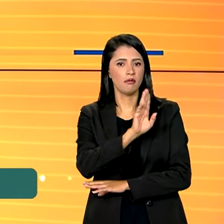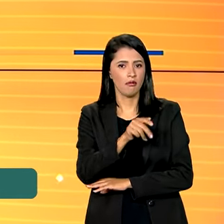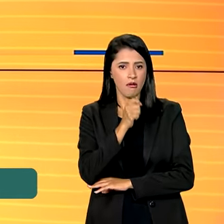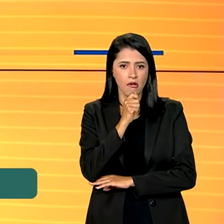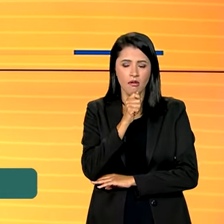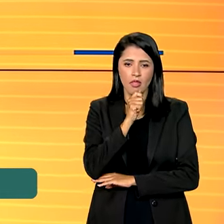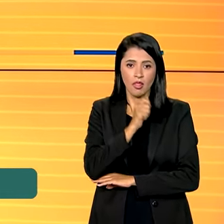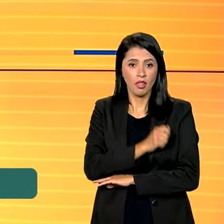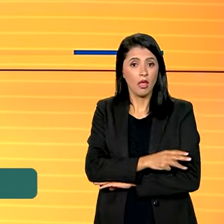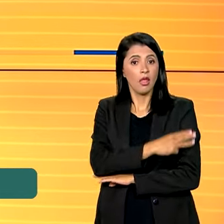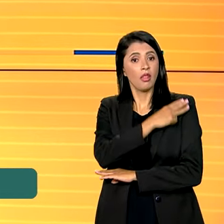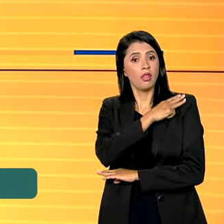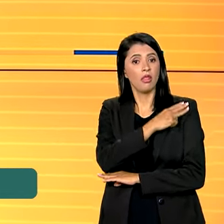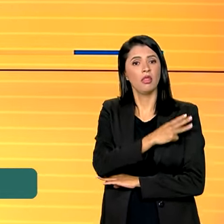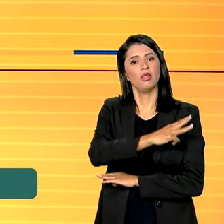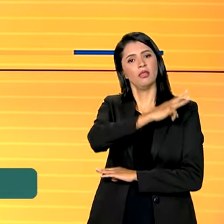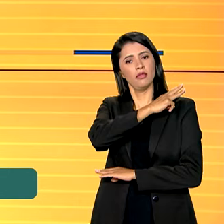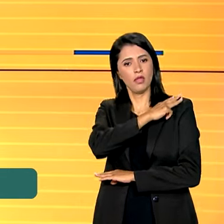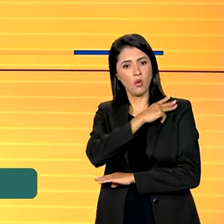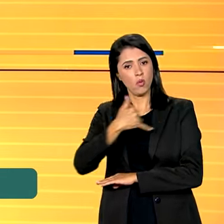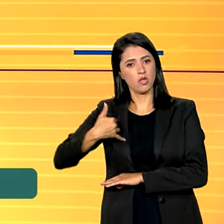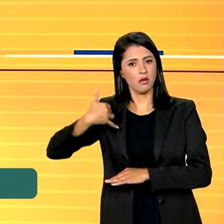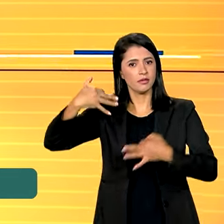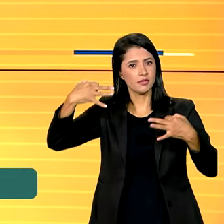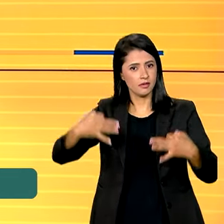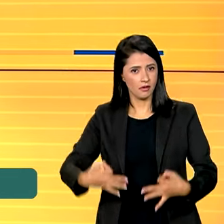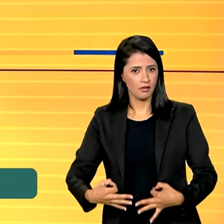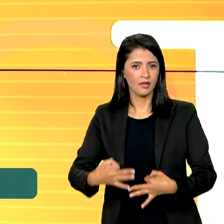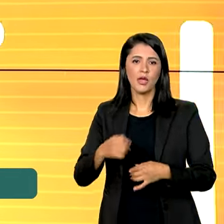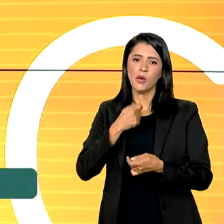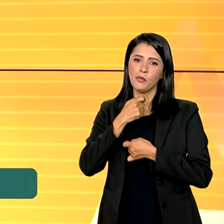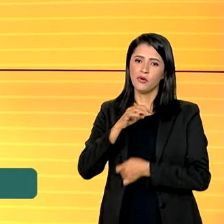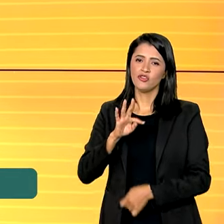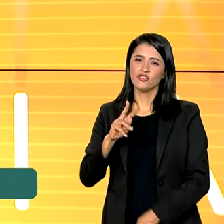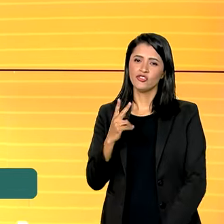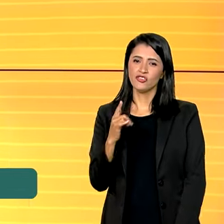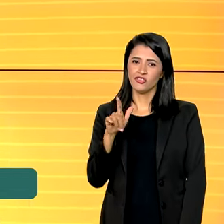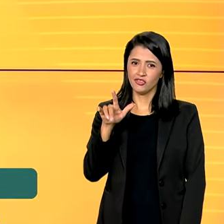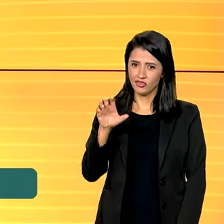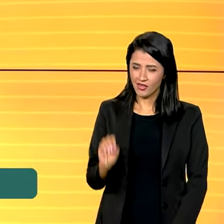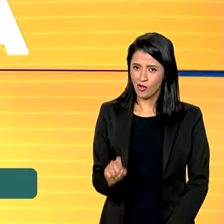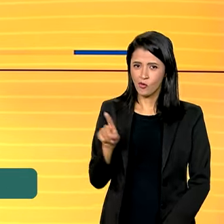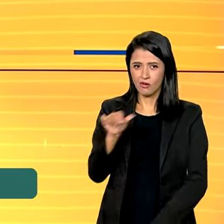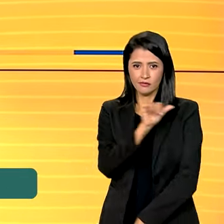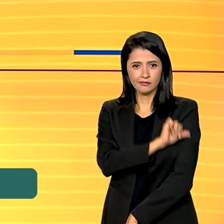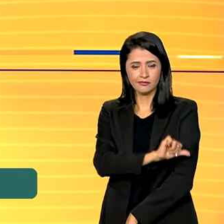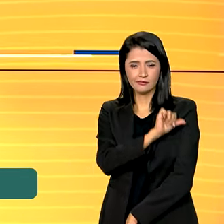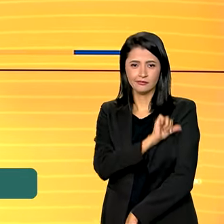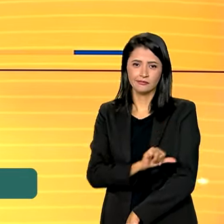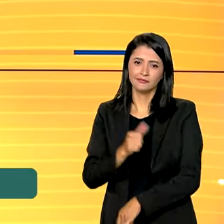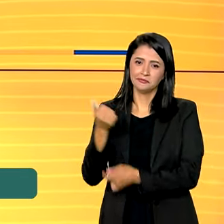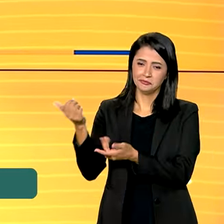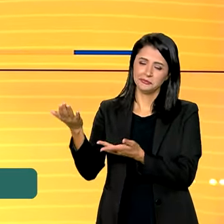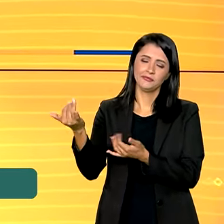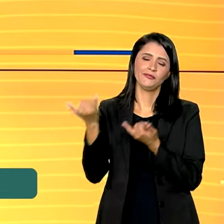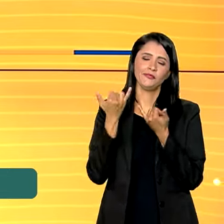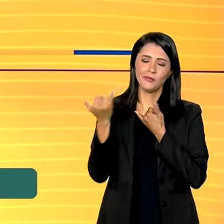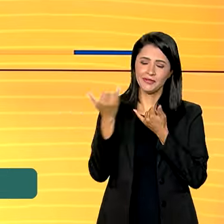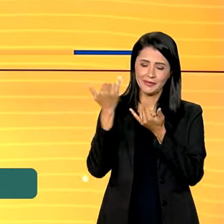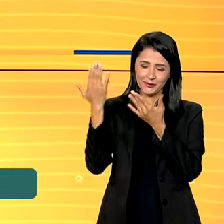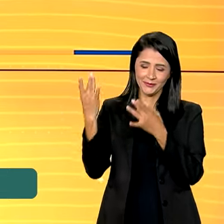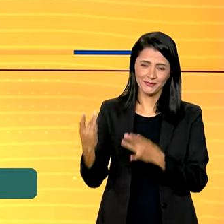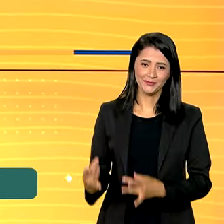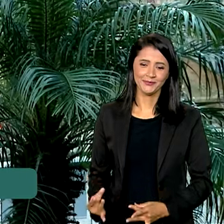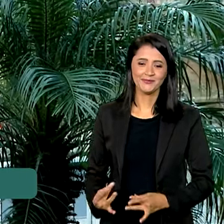fundamental ou o ensino médio em idade irregular. O repórter Tiago Pimenta, direto do Rio de Janeiro, é quem nos traz todas as